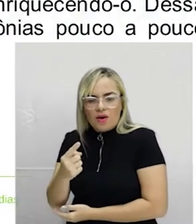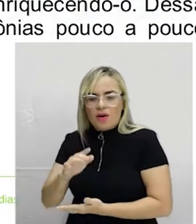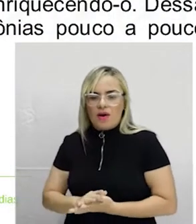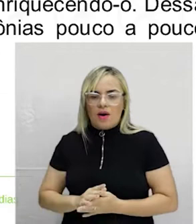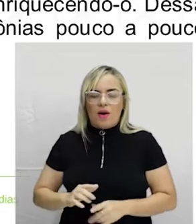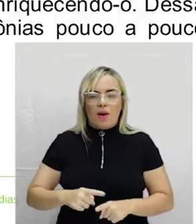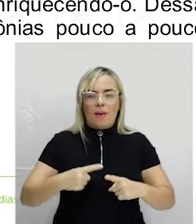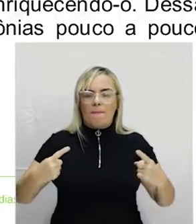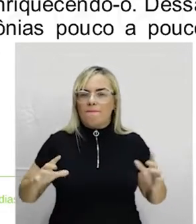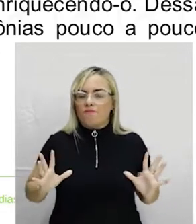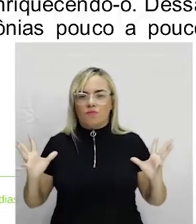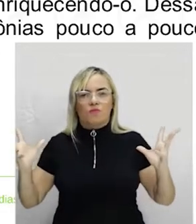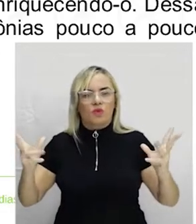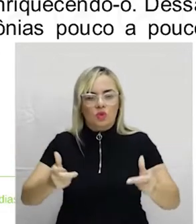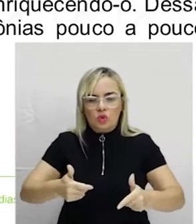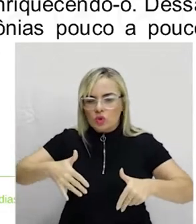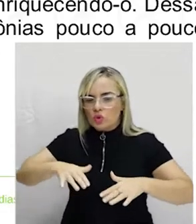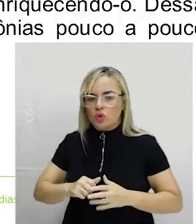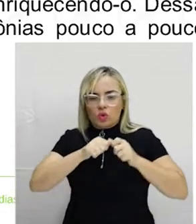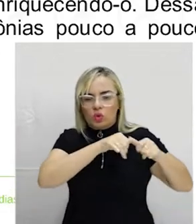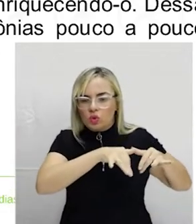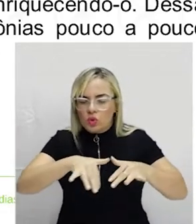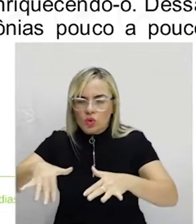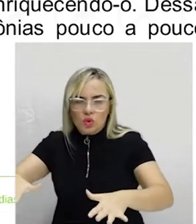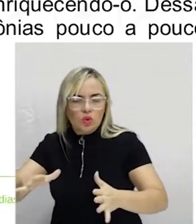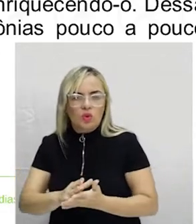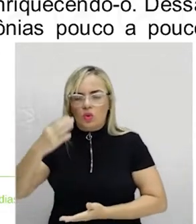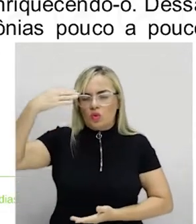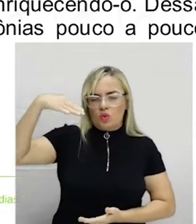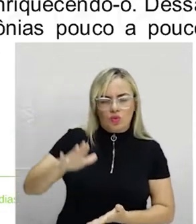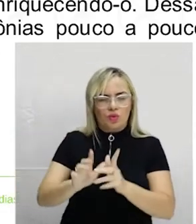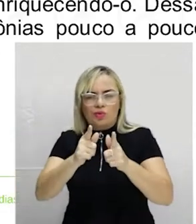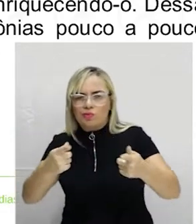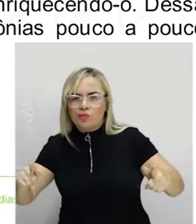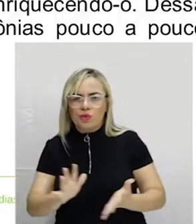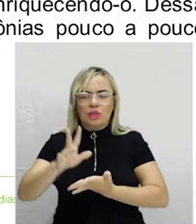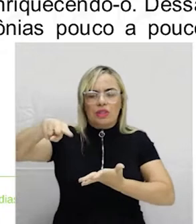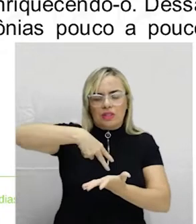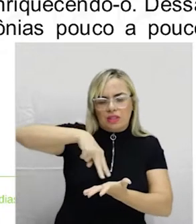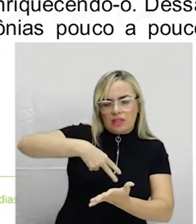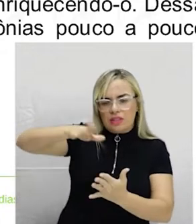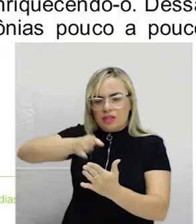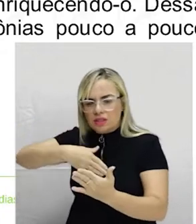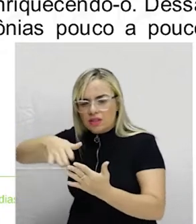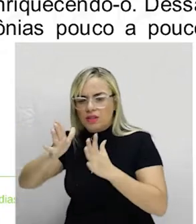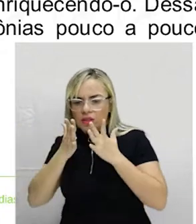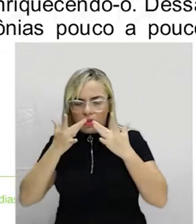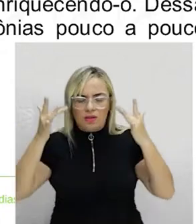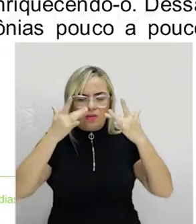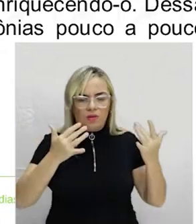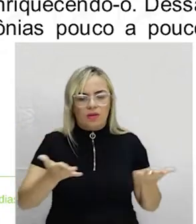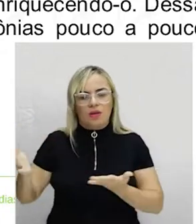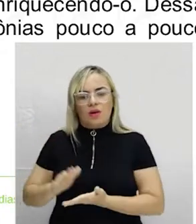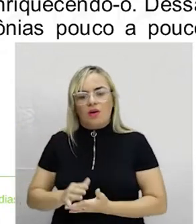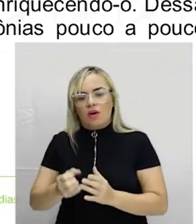manifestações. Pintura, escultura, música, dança, literatura e um pouquinho mais. Teatro também. A ocorrência desse fenômeno na